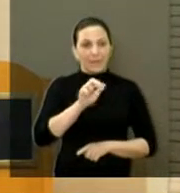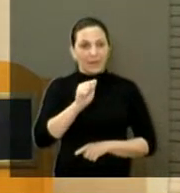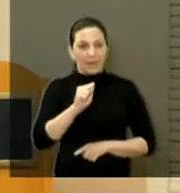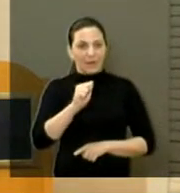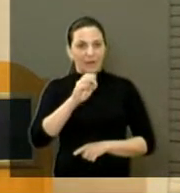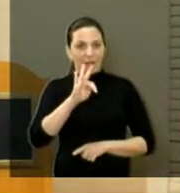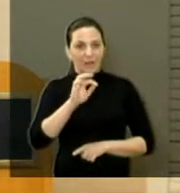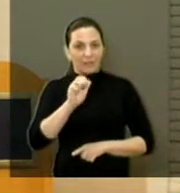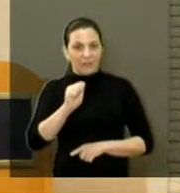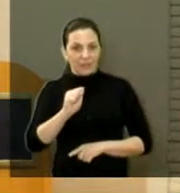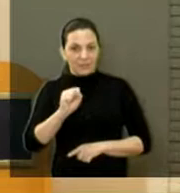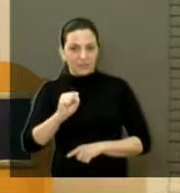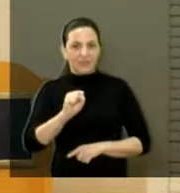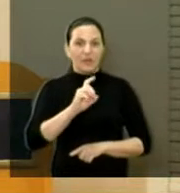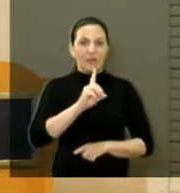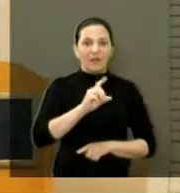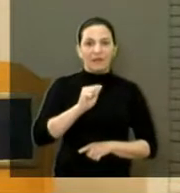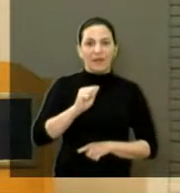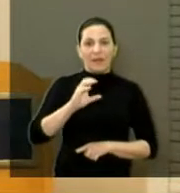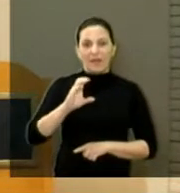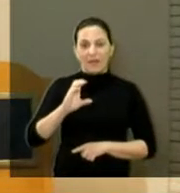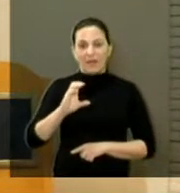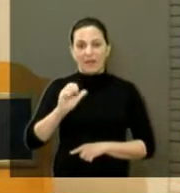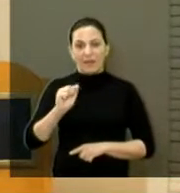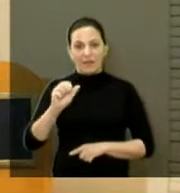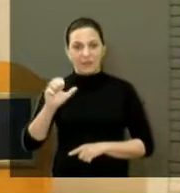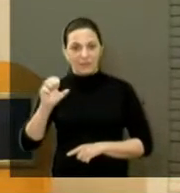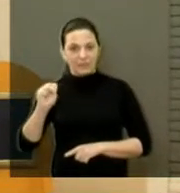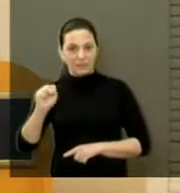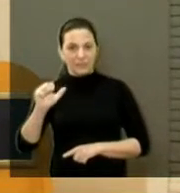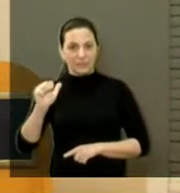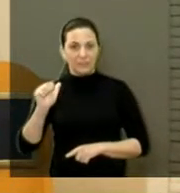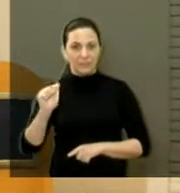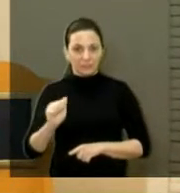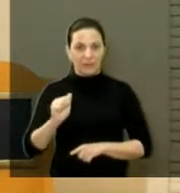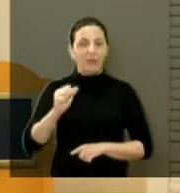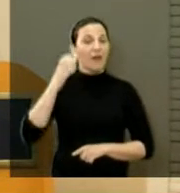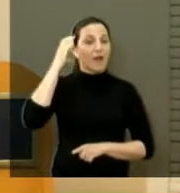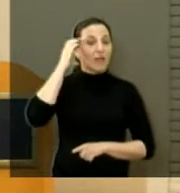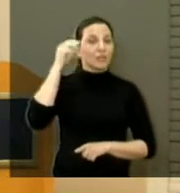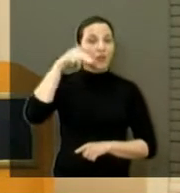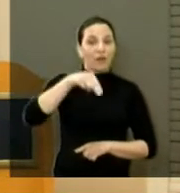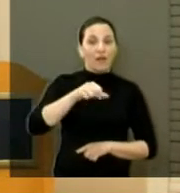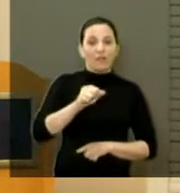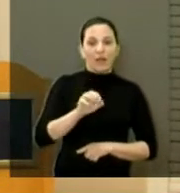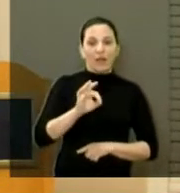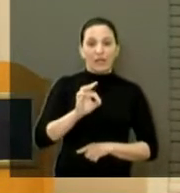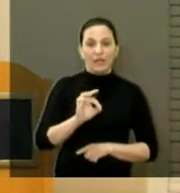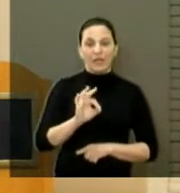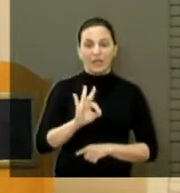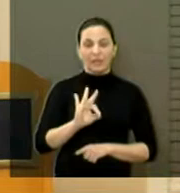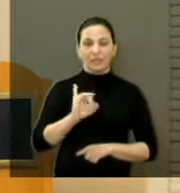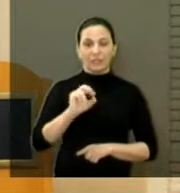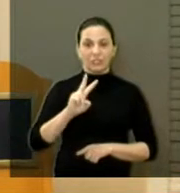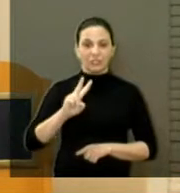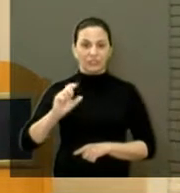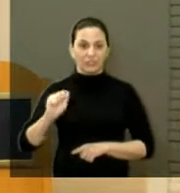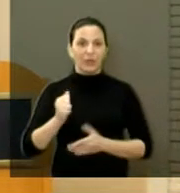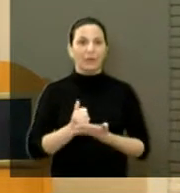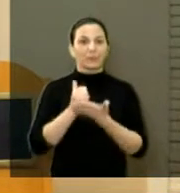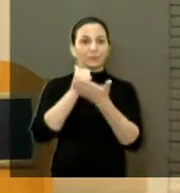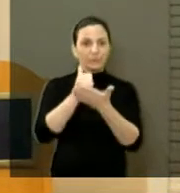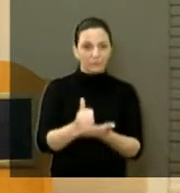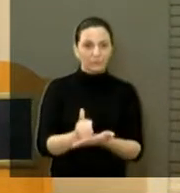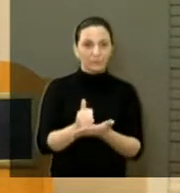foram oferecidos pela Rádio Nativa, parceria da Prefeitura nas atividades. Vamos vencer, após,